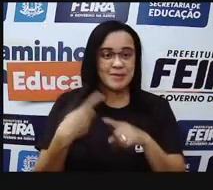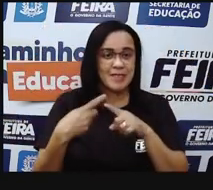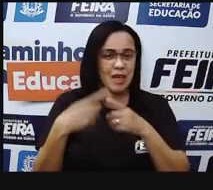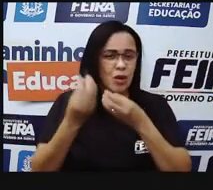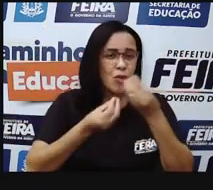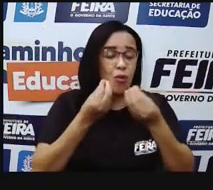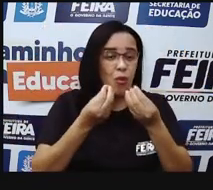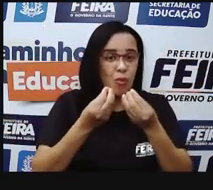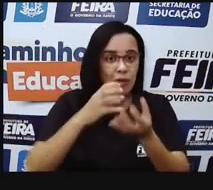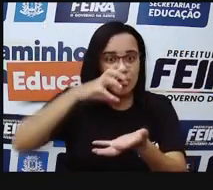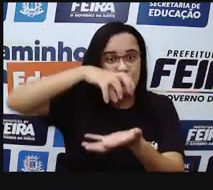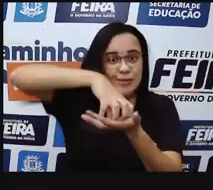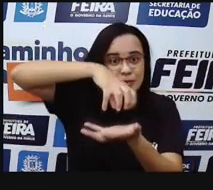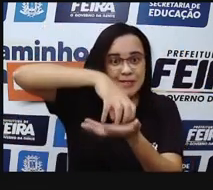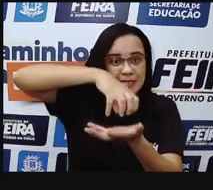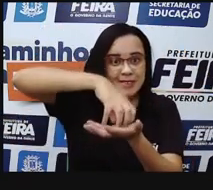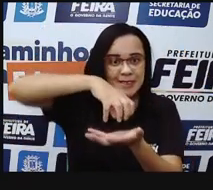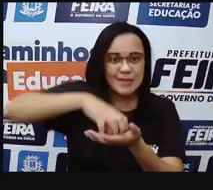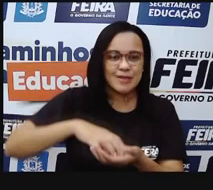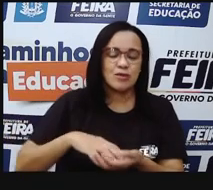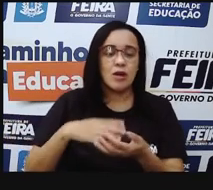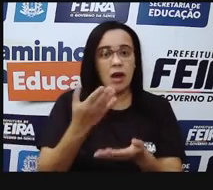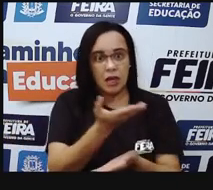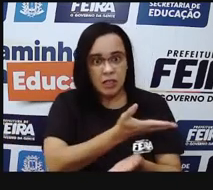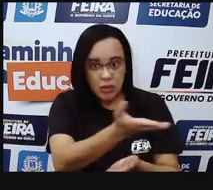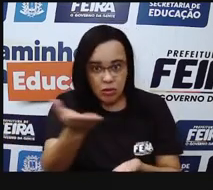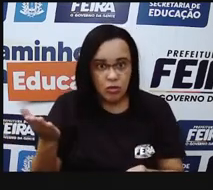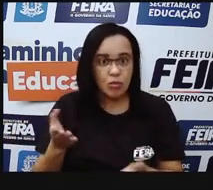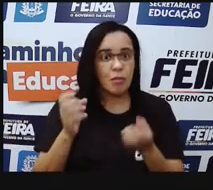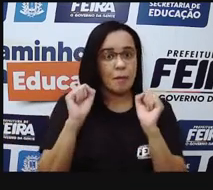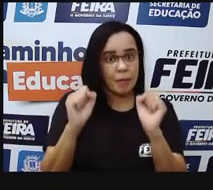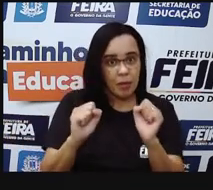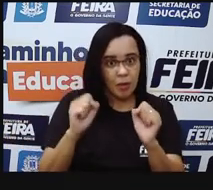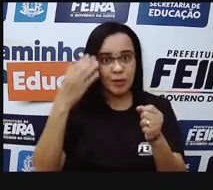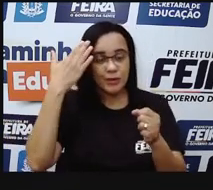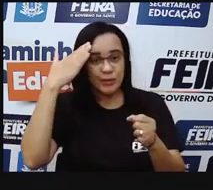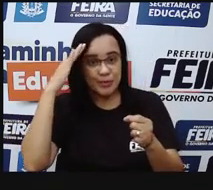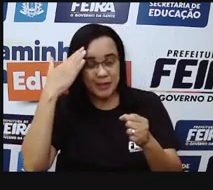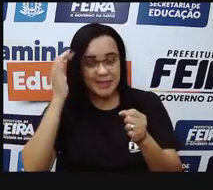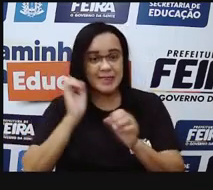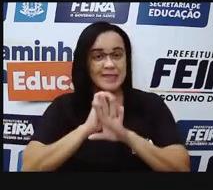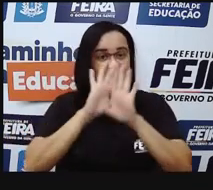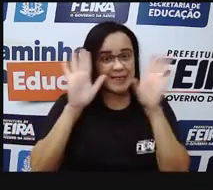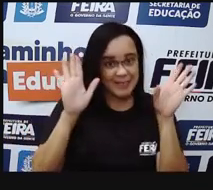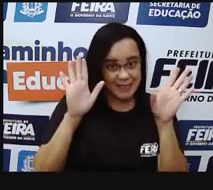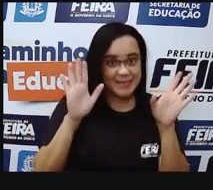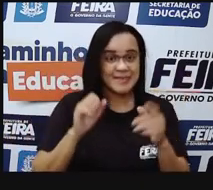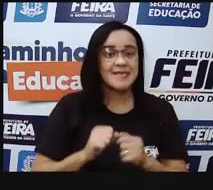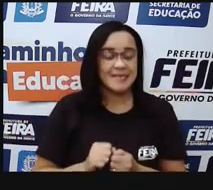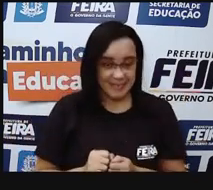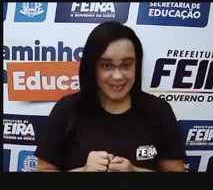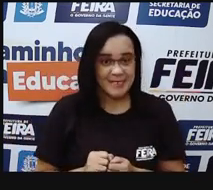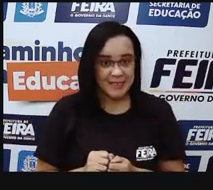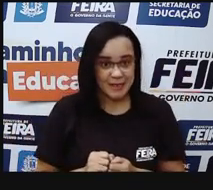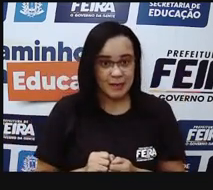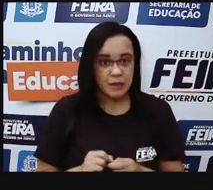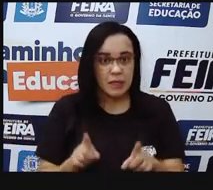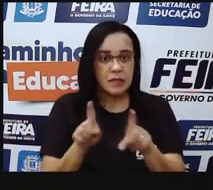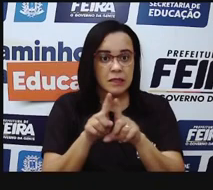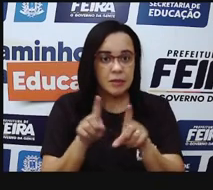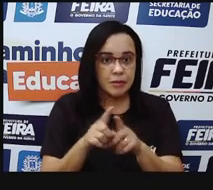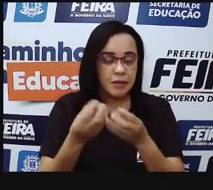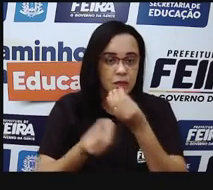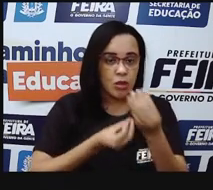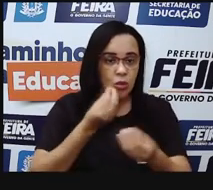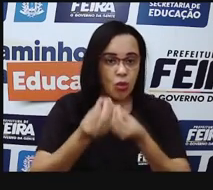para que a gente comece a entender o que é bom para mim, o que não é, que me causa dor, o que não causa, o que me traz